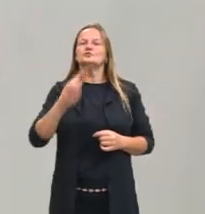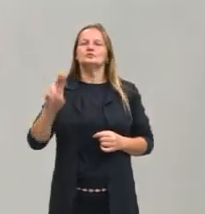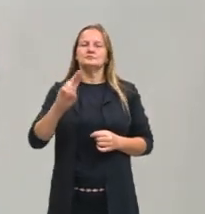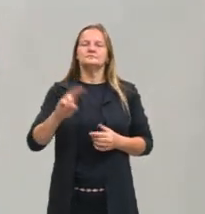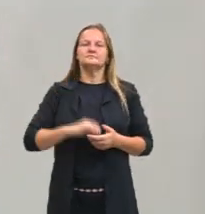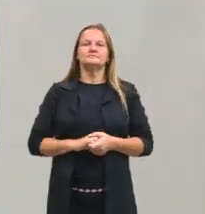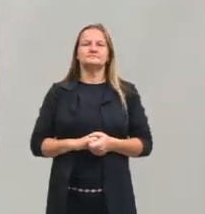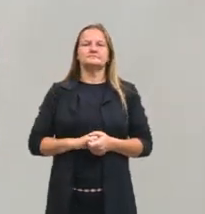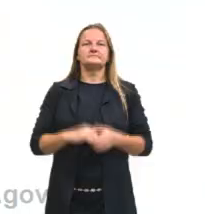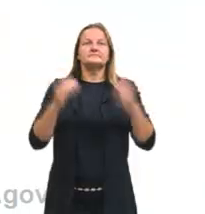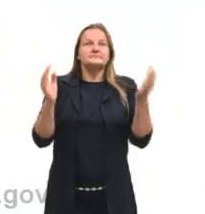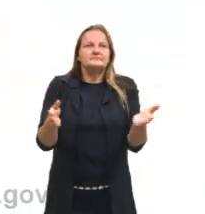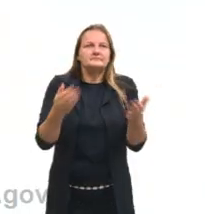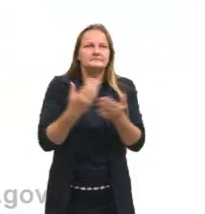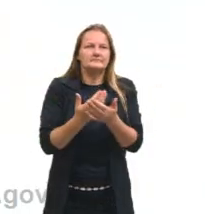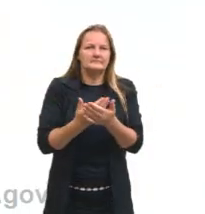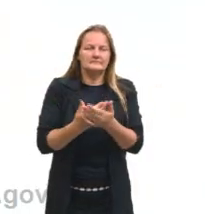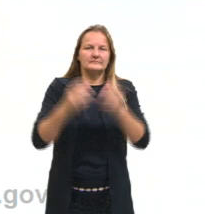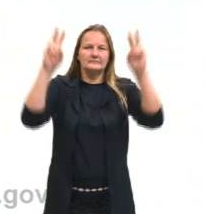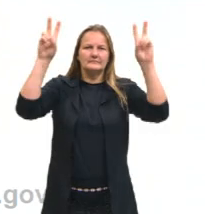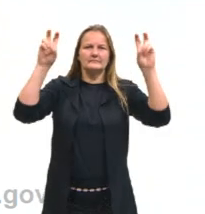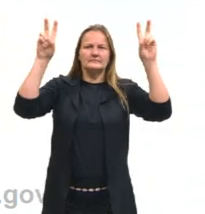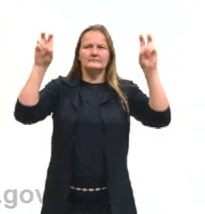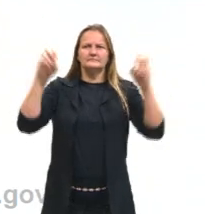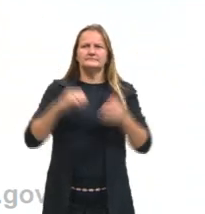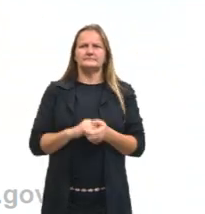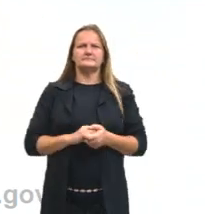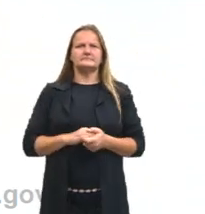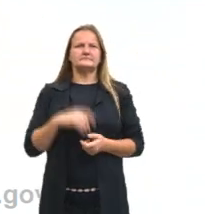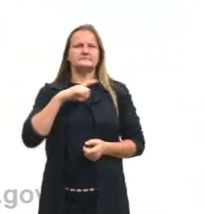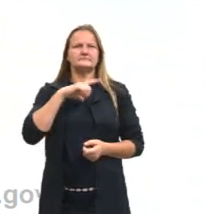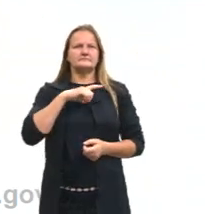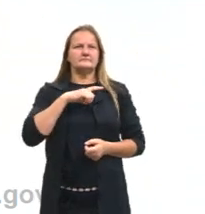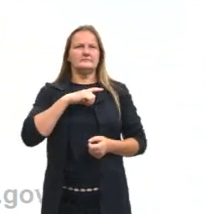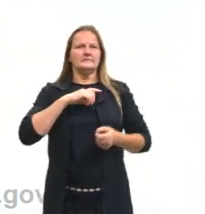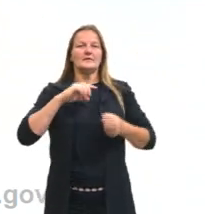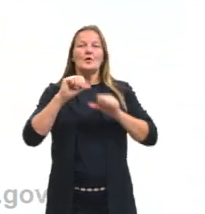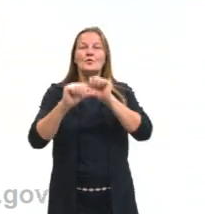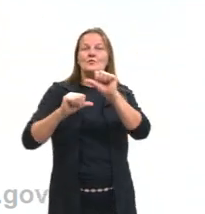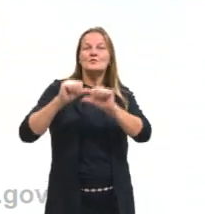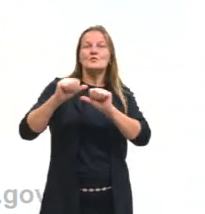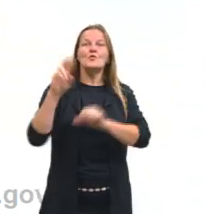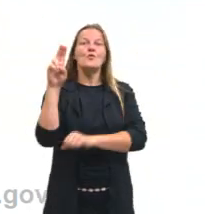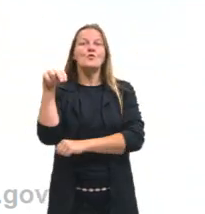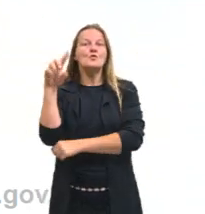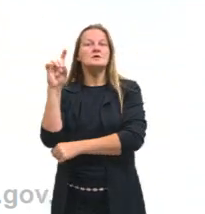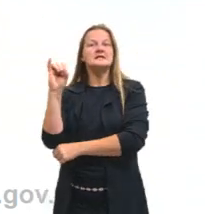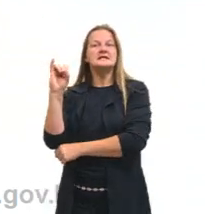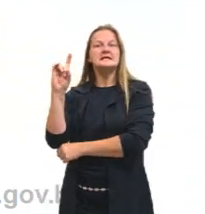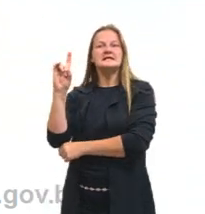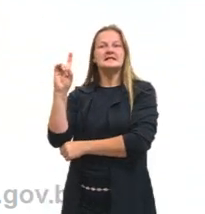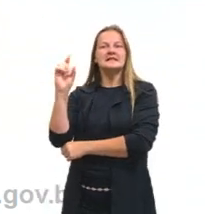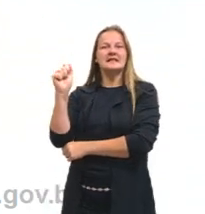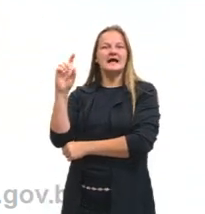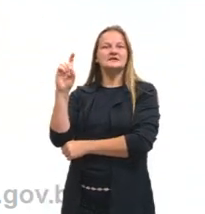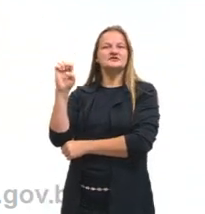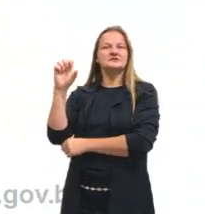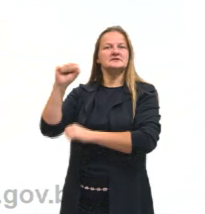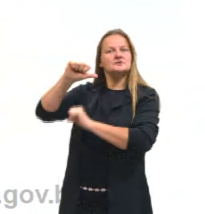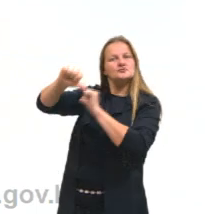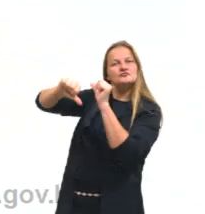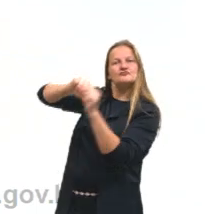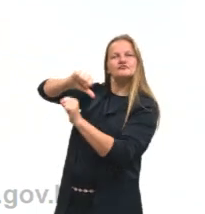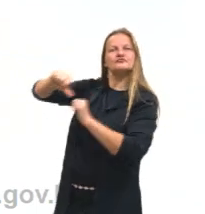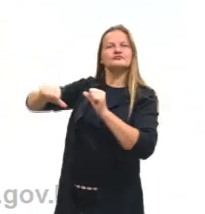pessoal, hoje a nossa aula é sobre conversões de unidades e considerações iniciais sobre movimento.